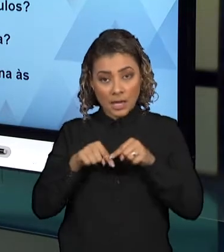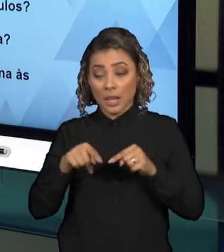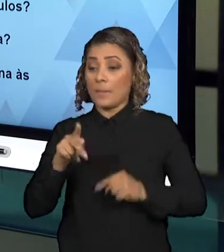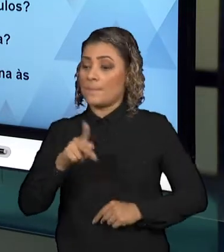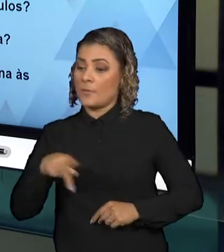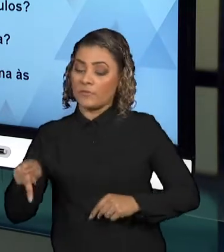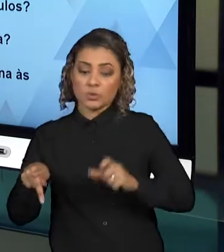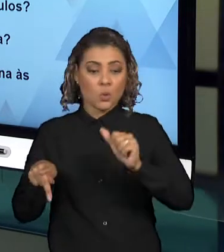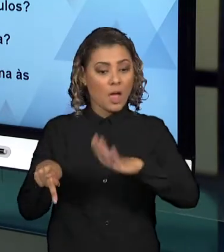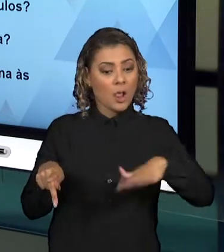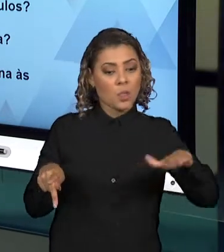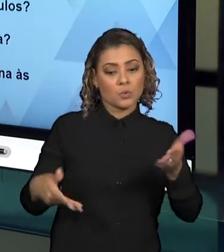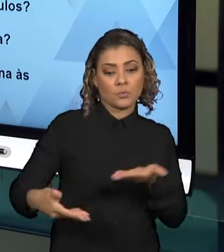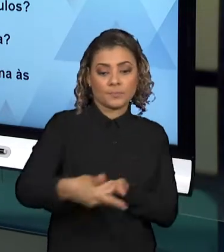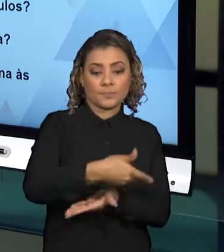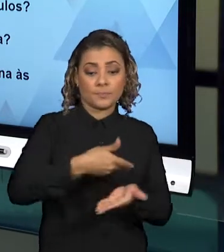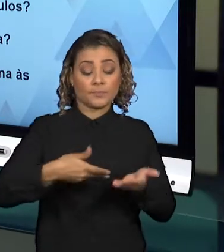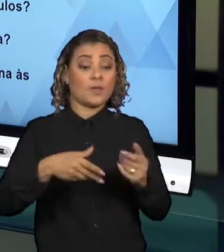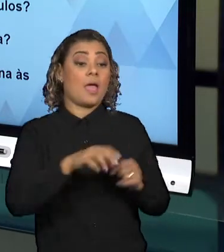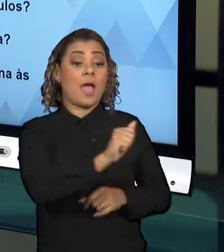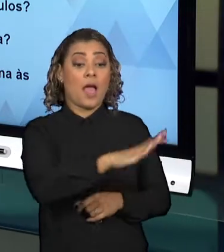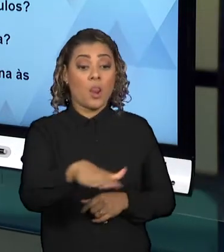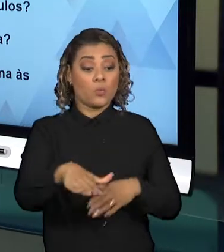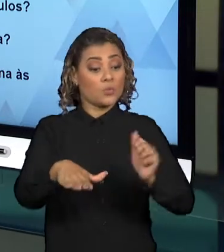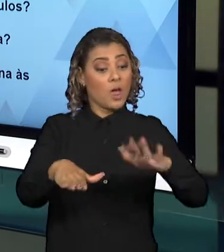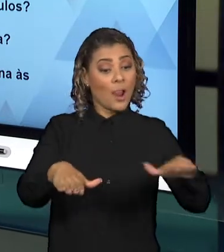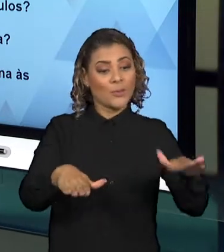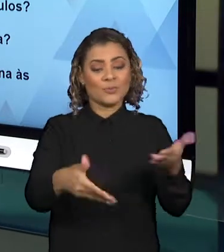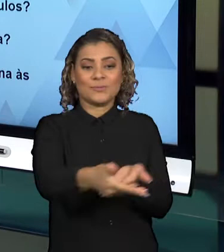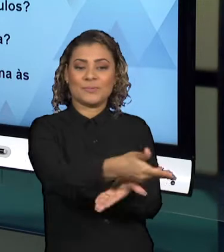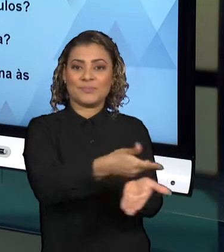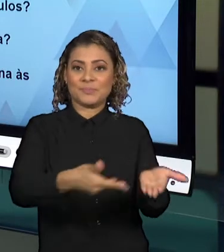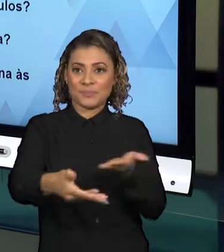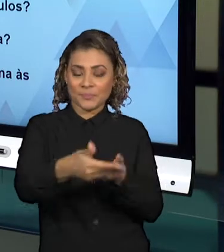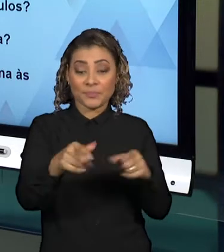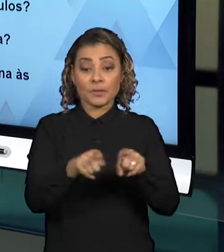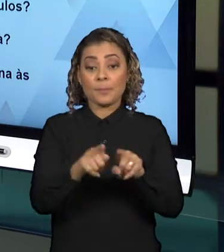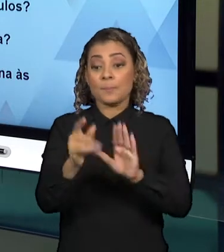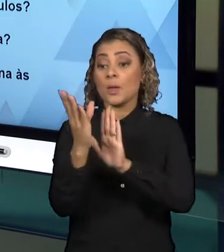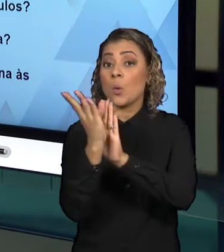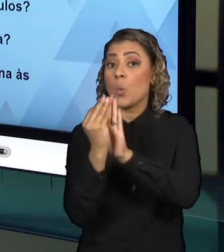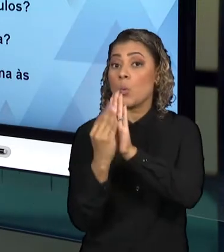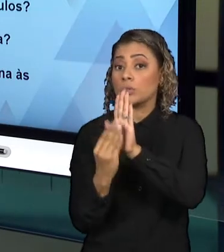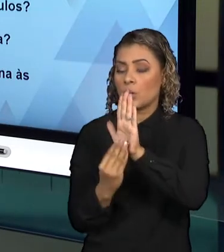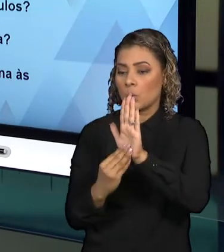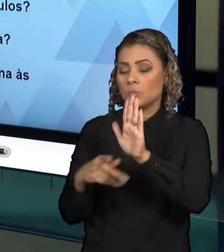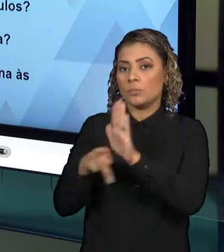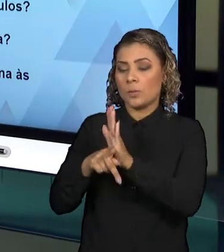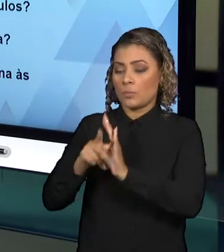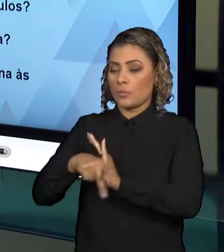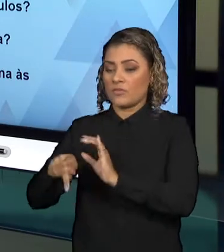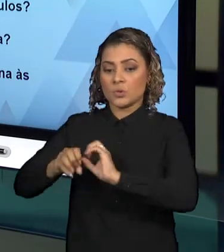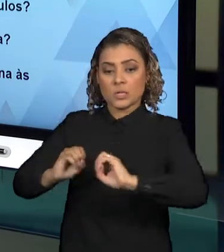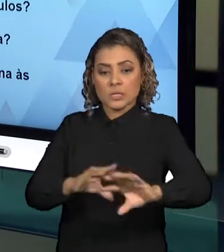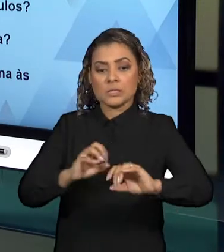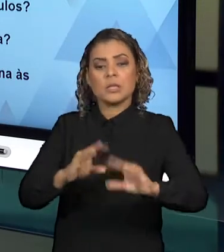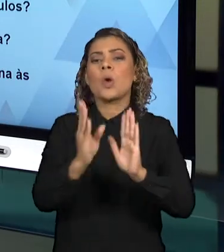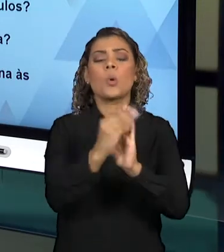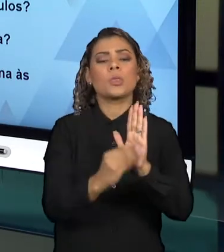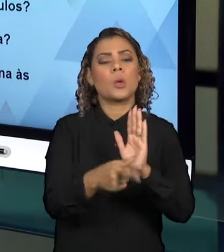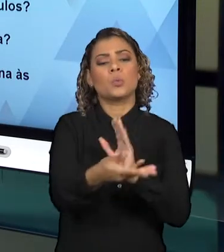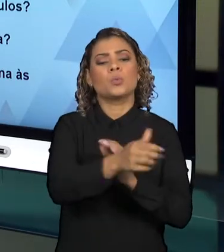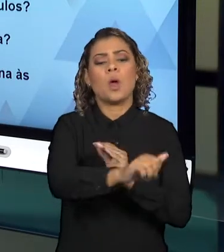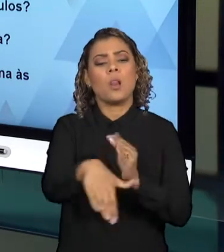estudantes, entre os estudantes, deles com o conteúdo que é trabalhado, que é abordado, que